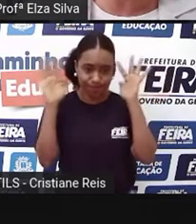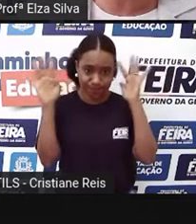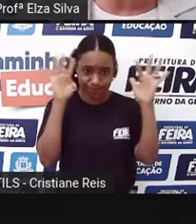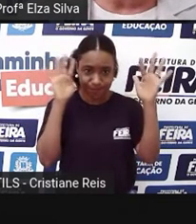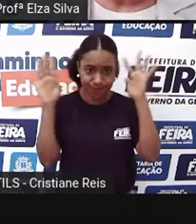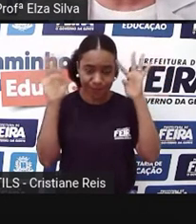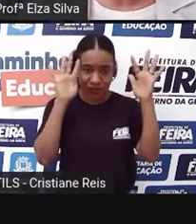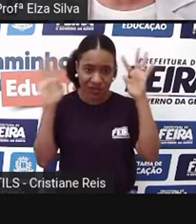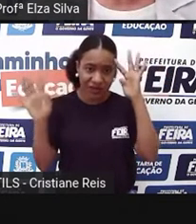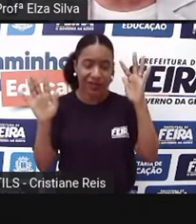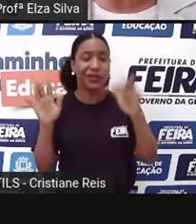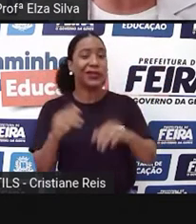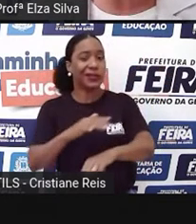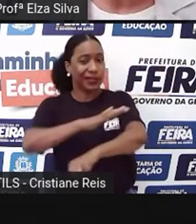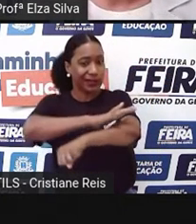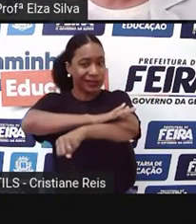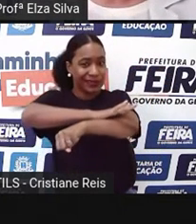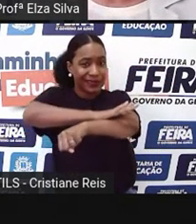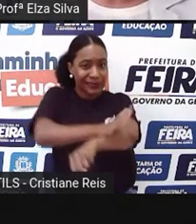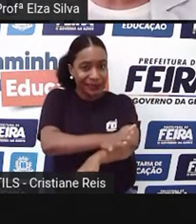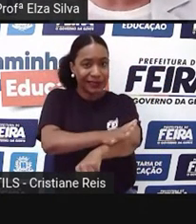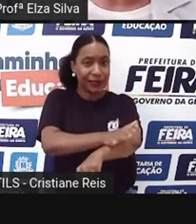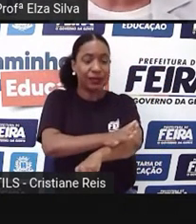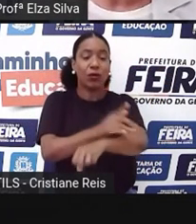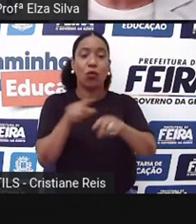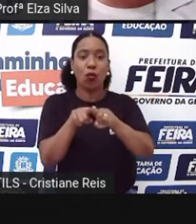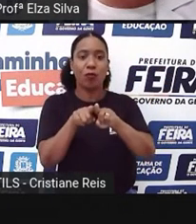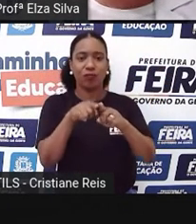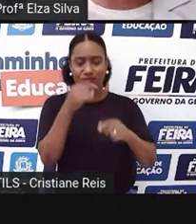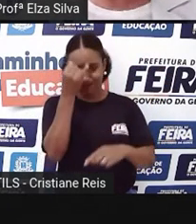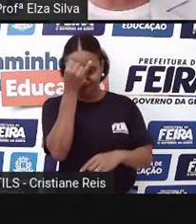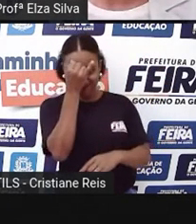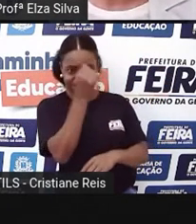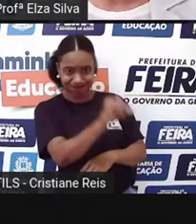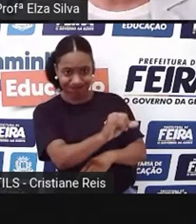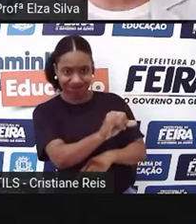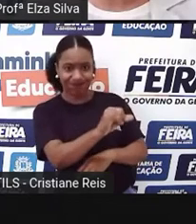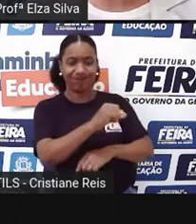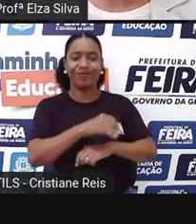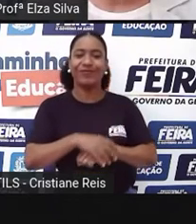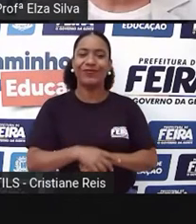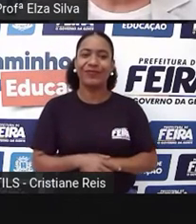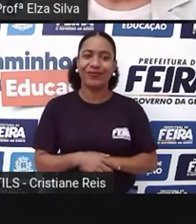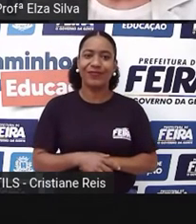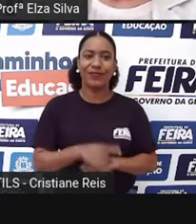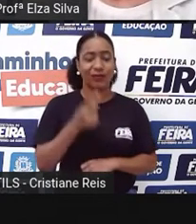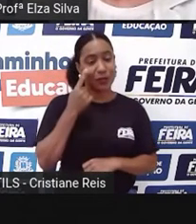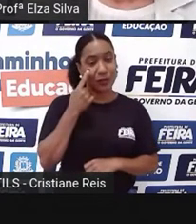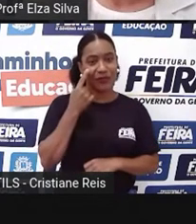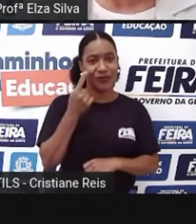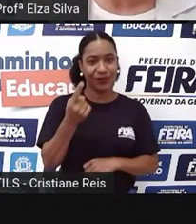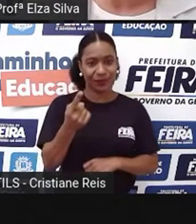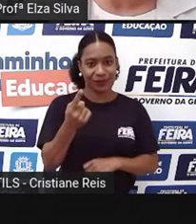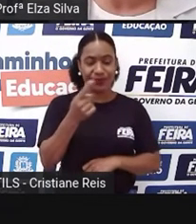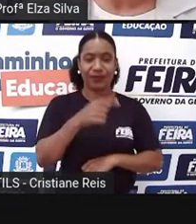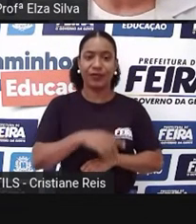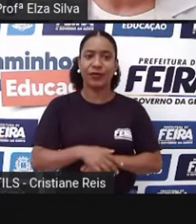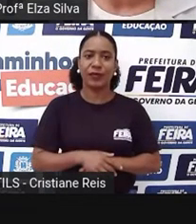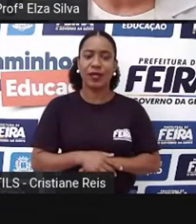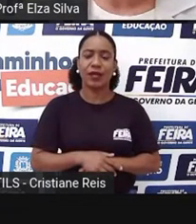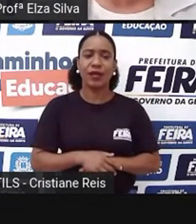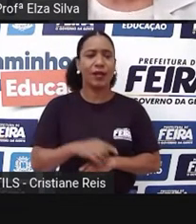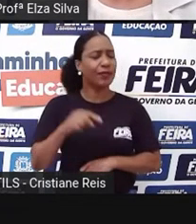racismo e as formas de combatê-lo. Ok? So, e no Brasil,